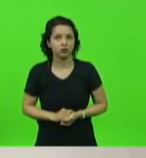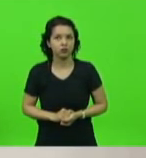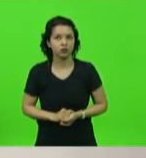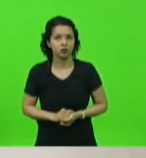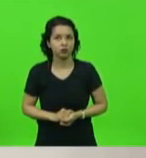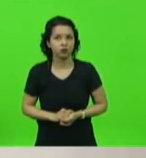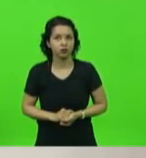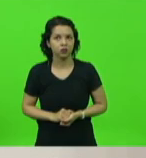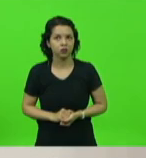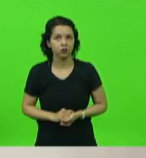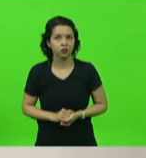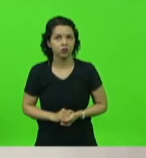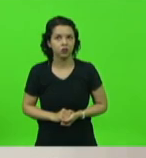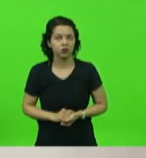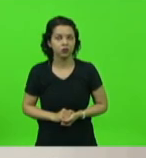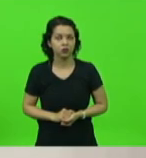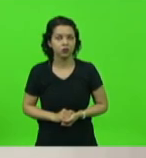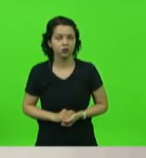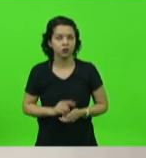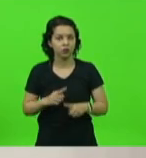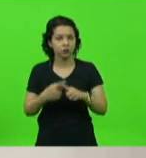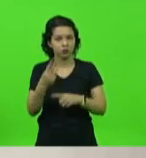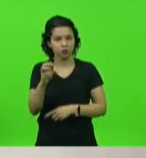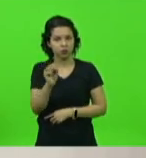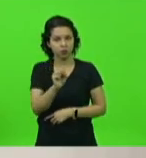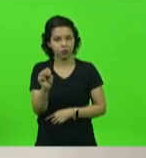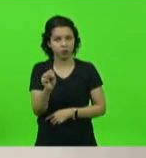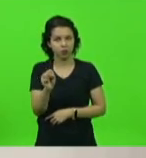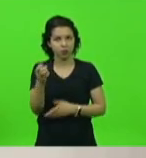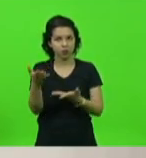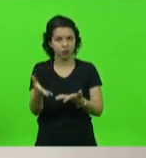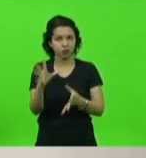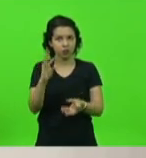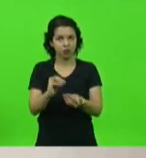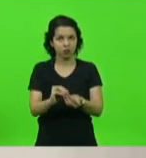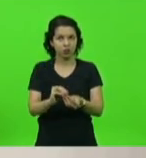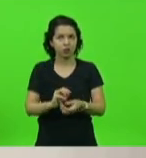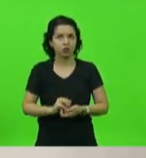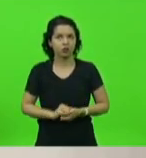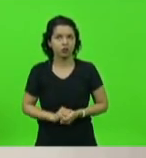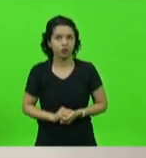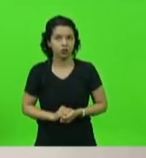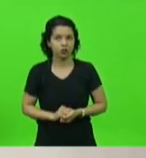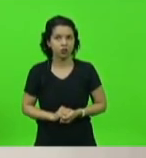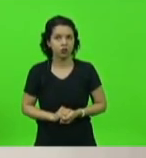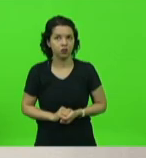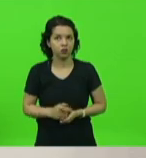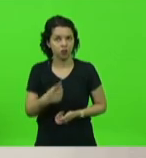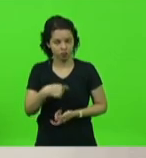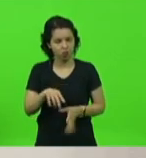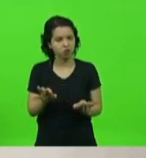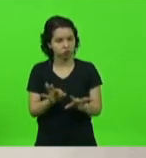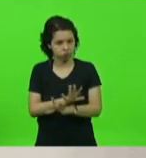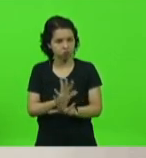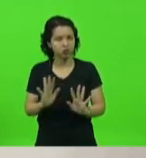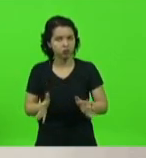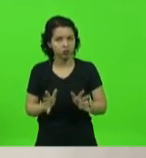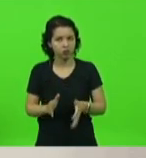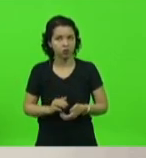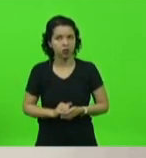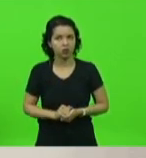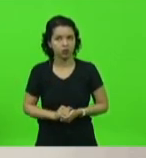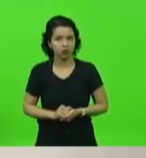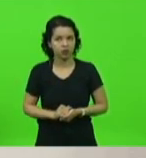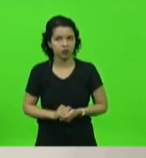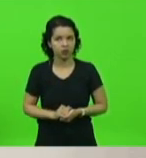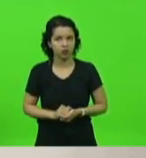Uma questão de ordem? Mais 30 segundos para concluir, deputado. Pois não... Aqui nós já finalizamos. Ok. Obrigado,